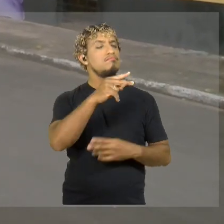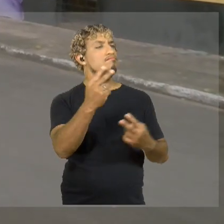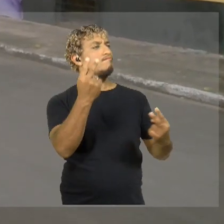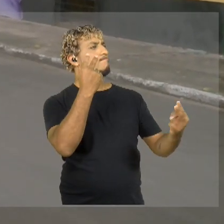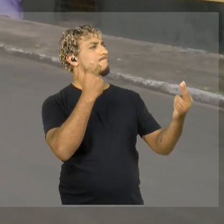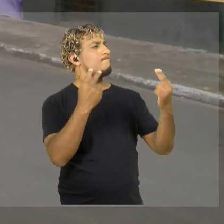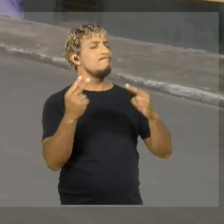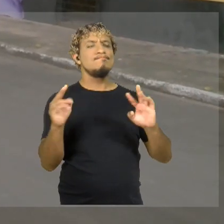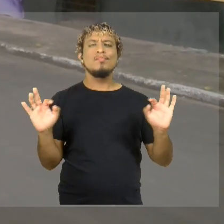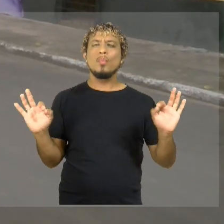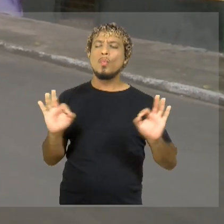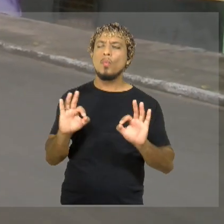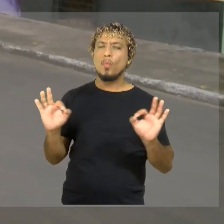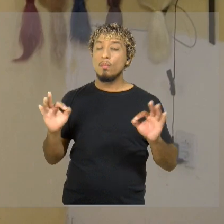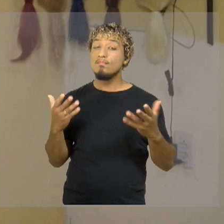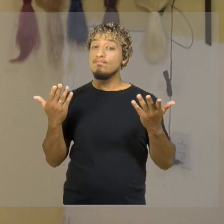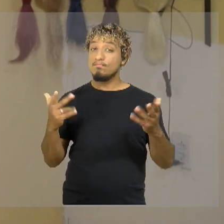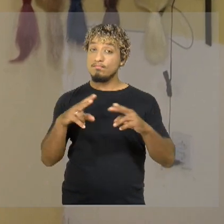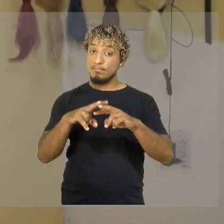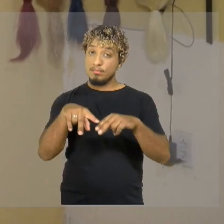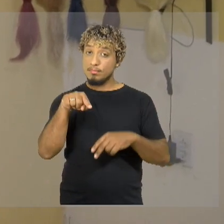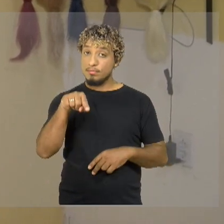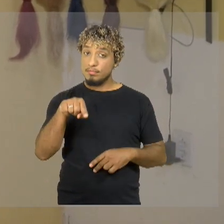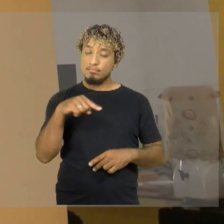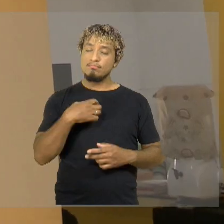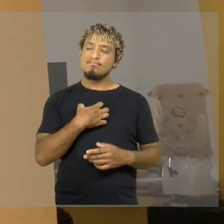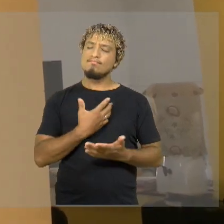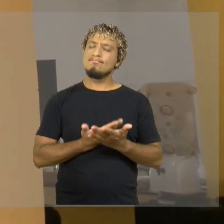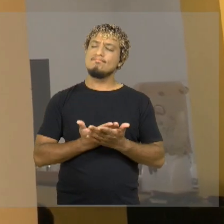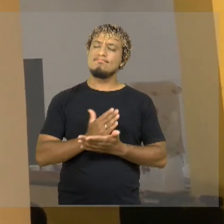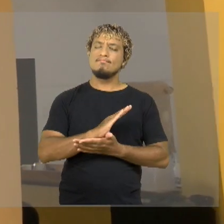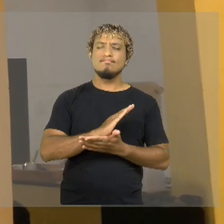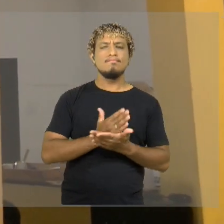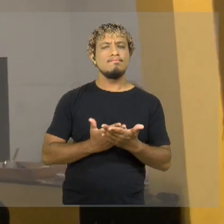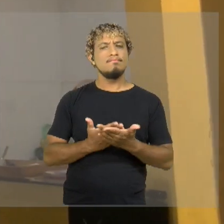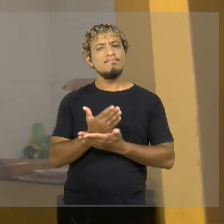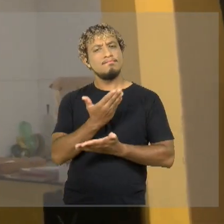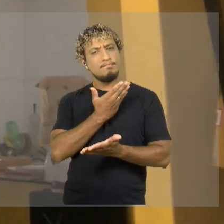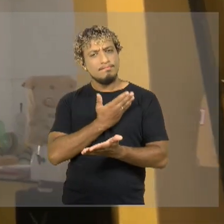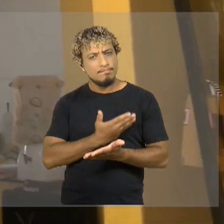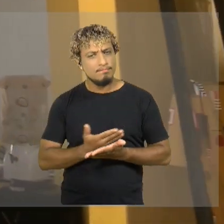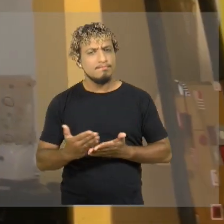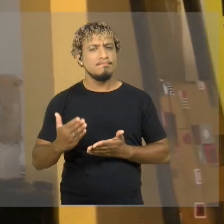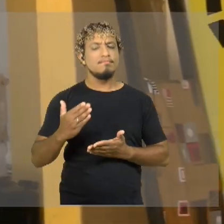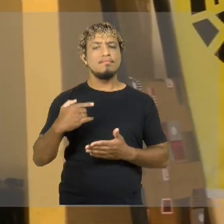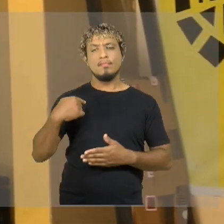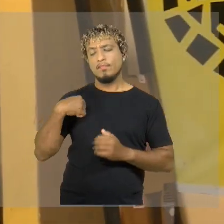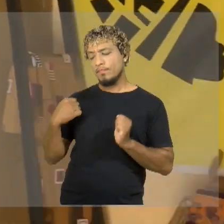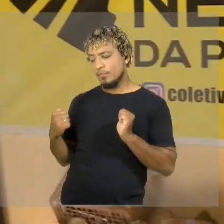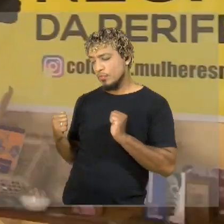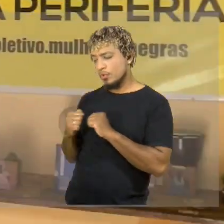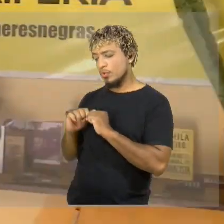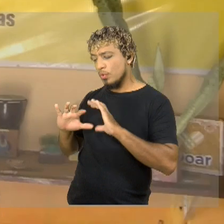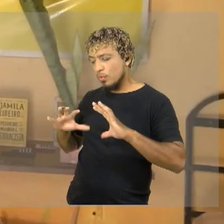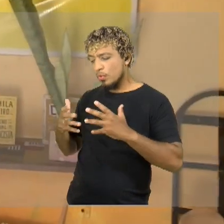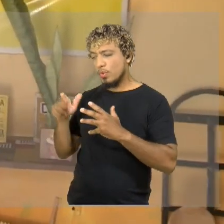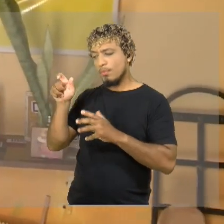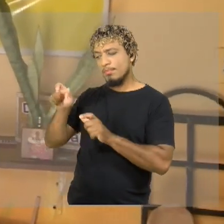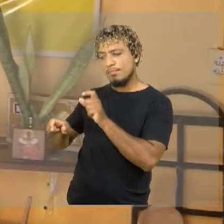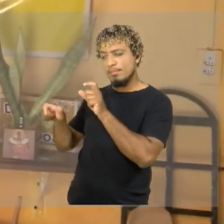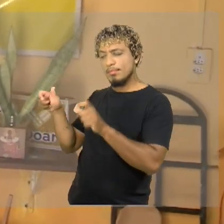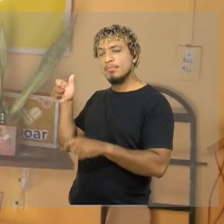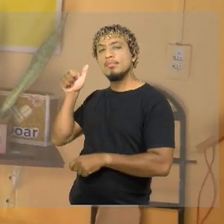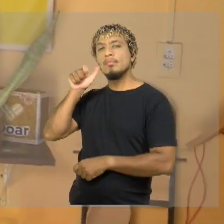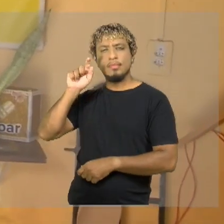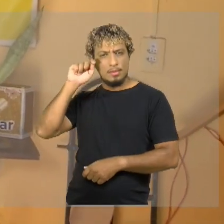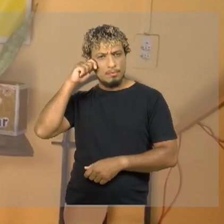fala. Então foi a partir dessa necessidade, dessa inquietação que a gente resolveu, eu e juntamente com outras meninas